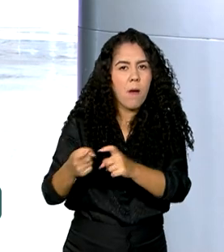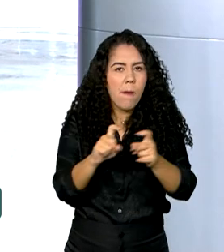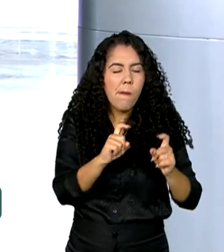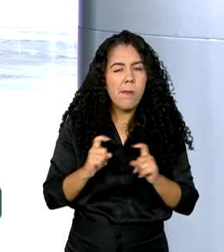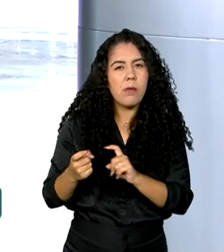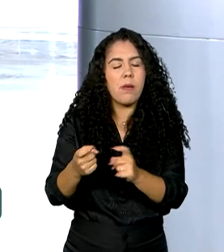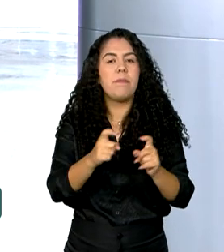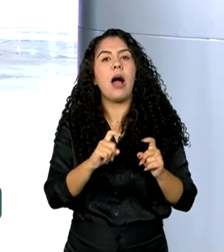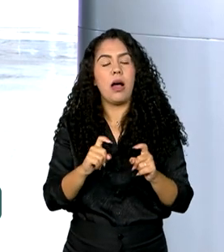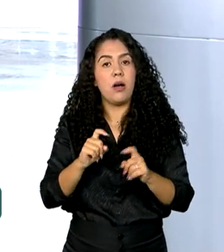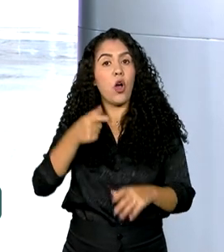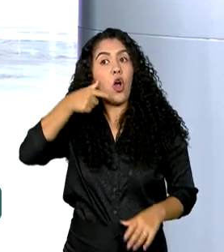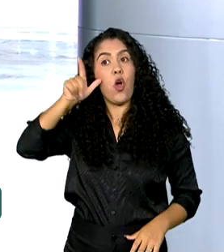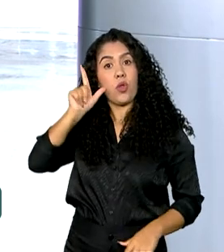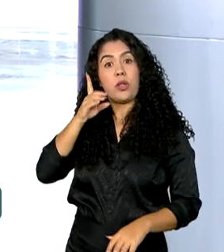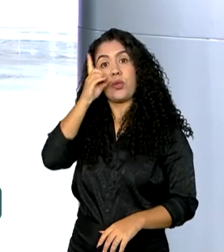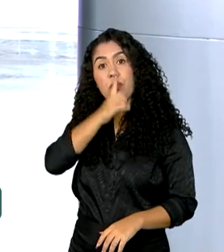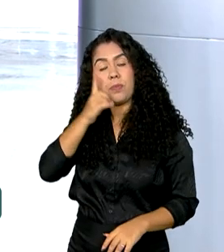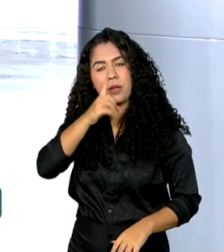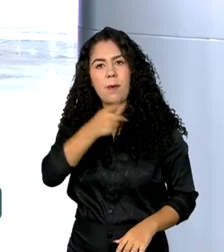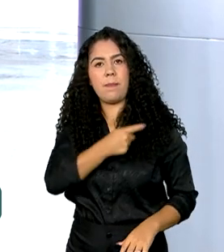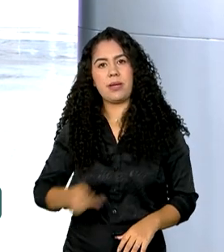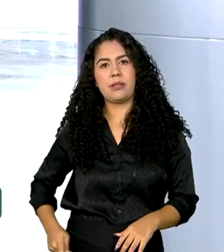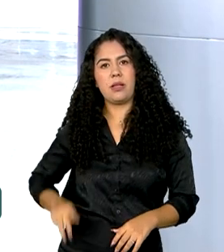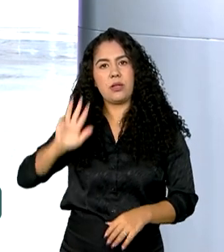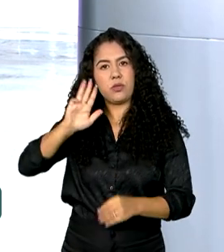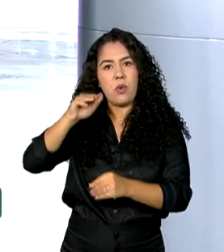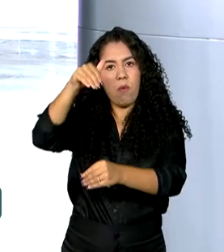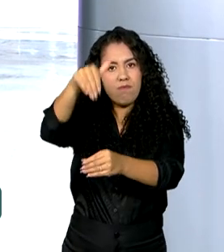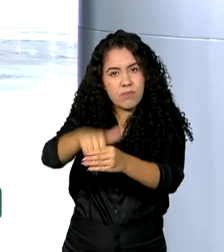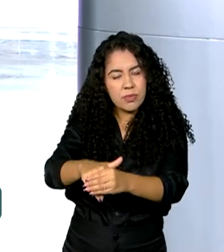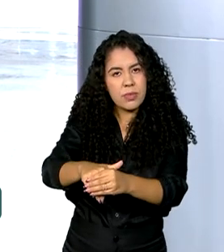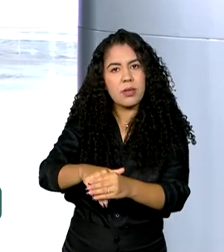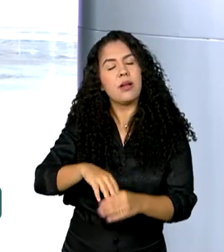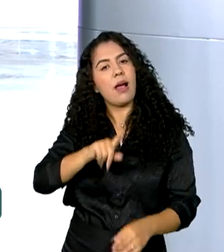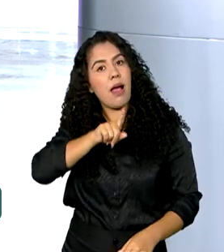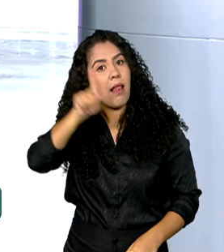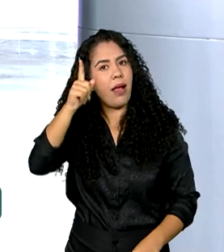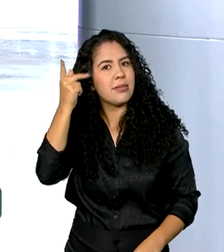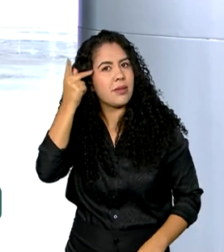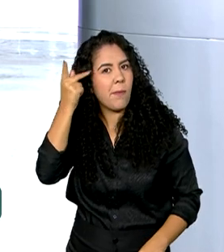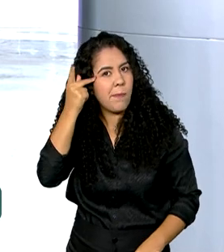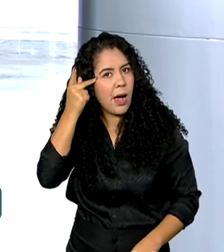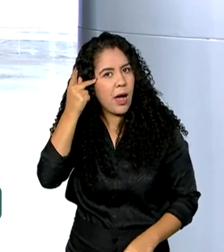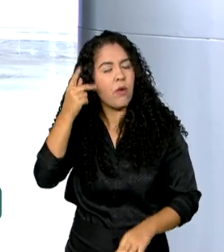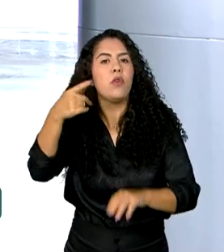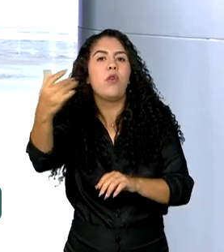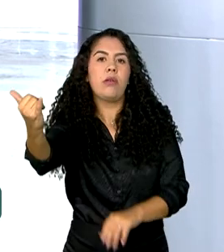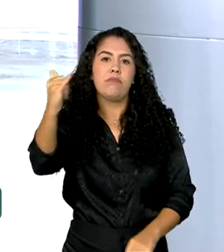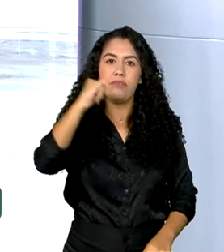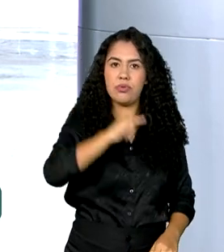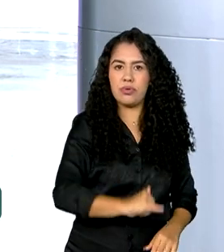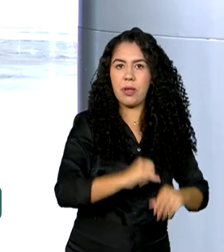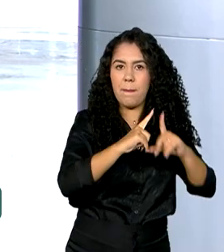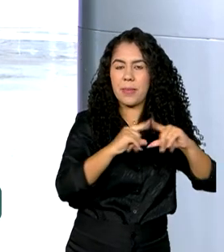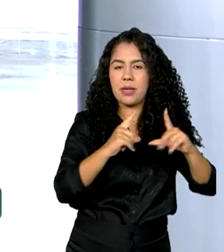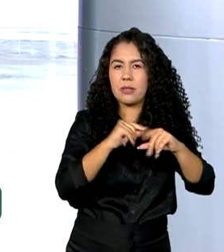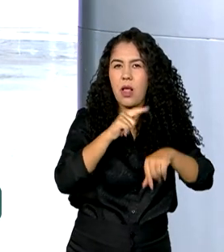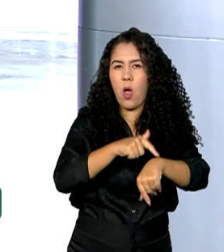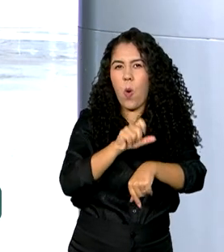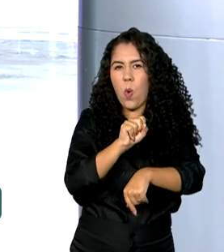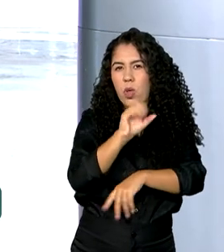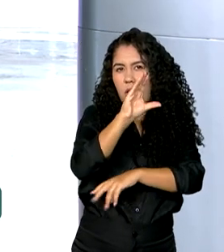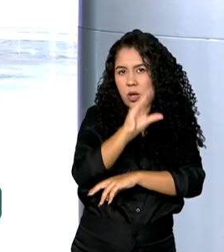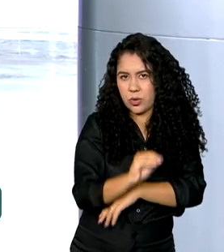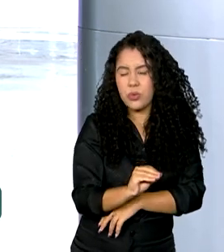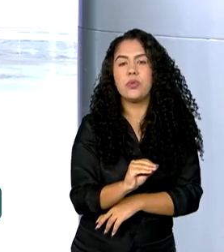noite. No domingo, o presidente votou em São Bernardo do Campo, no ABC Paulista, e retornou à Brasília por volta das 8 horas da noite.